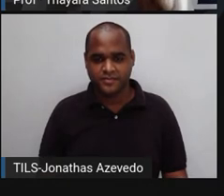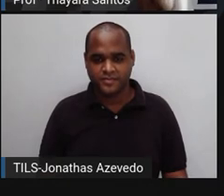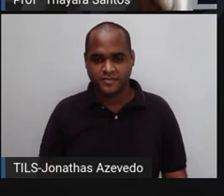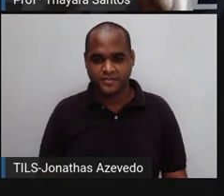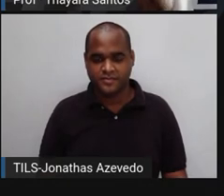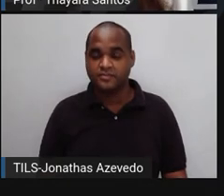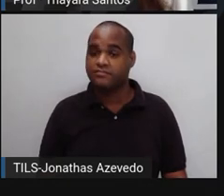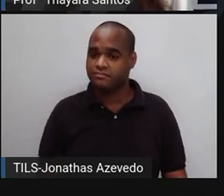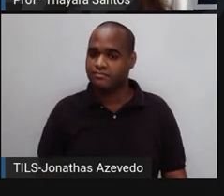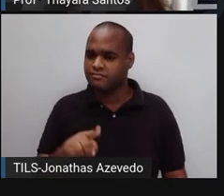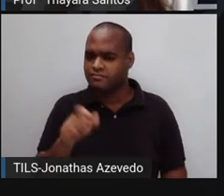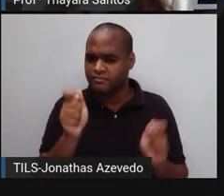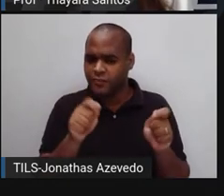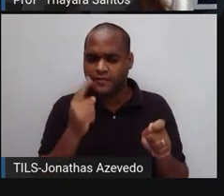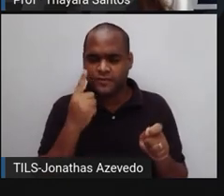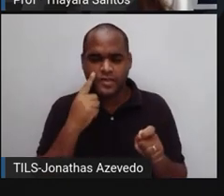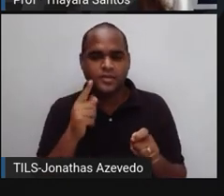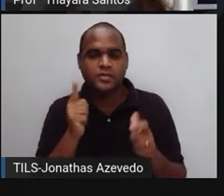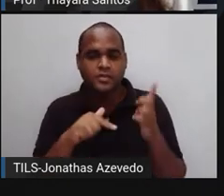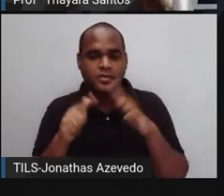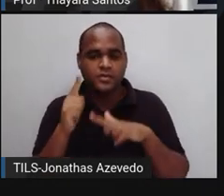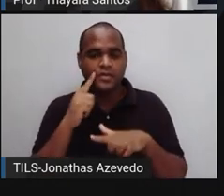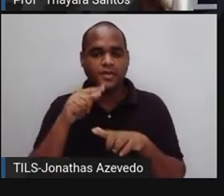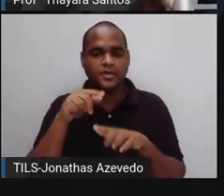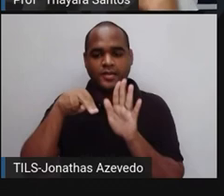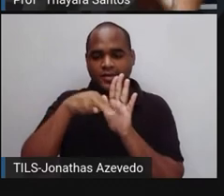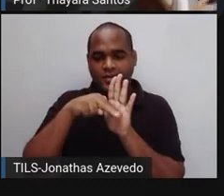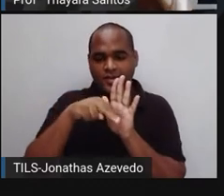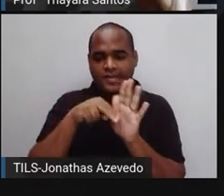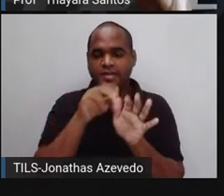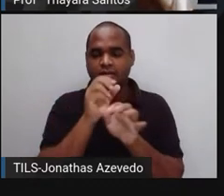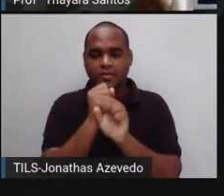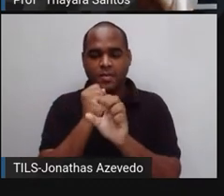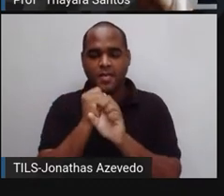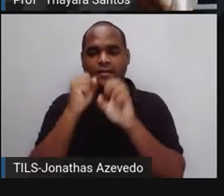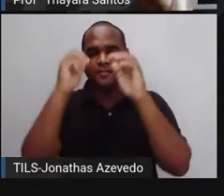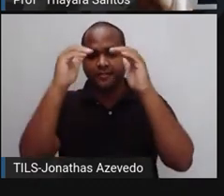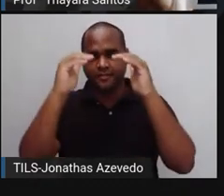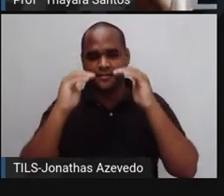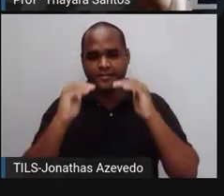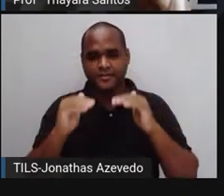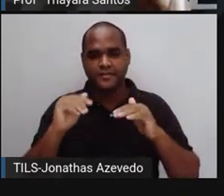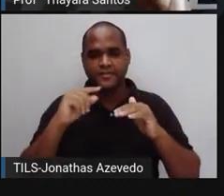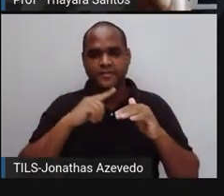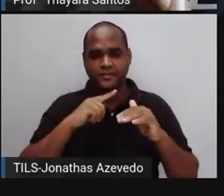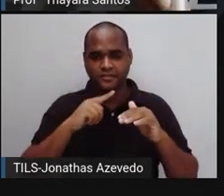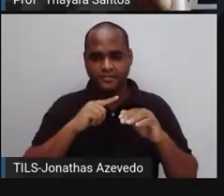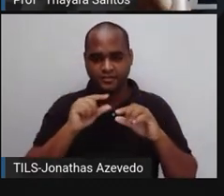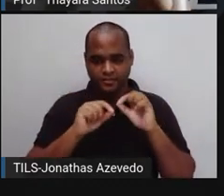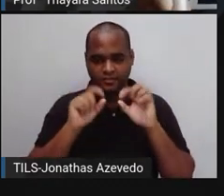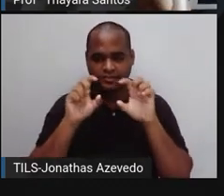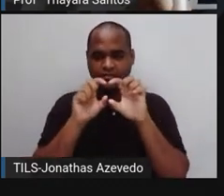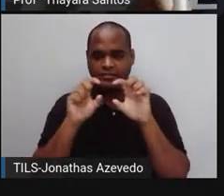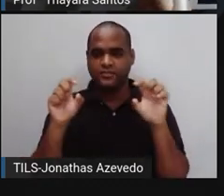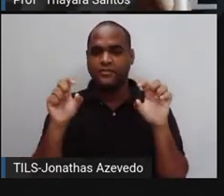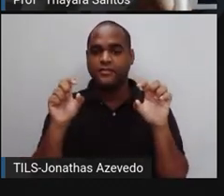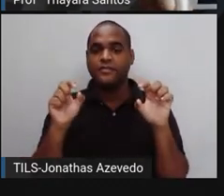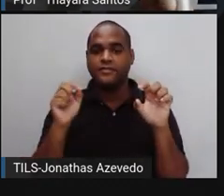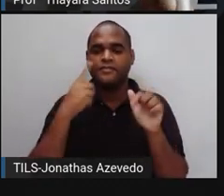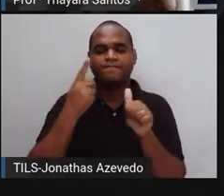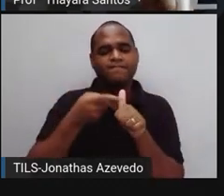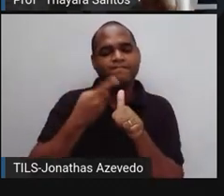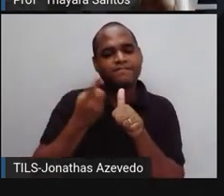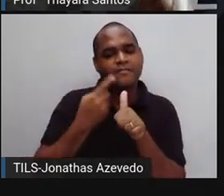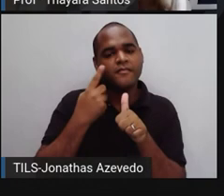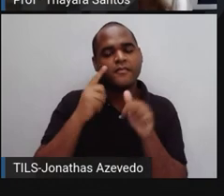Vocês vão ter a opção de verificar a nota de vocês, né, no ranking, né, qual a posição. É só clicar aqui nessa primeira opção, que